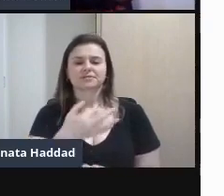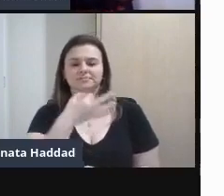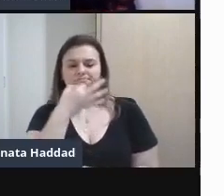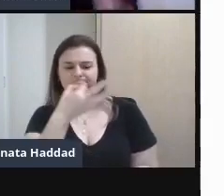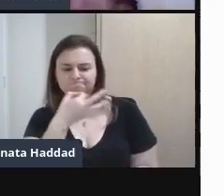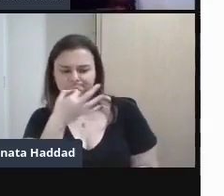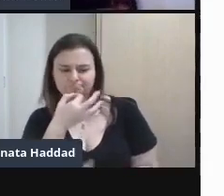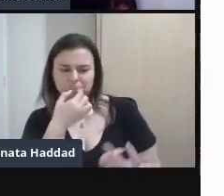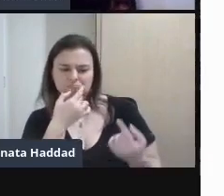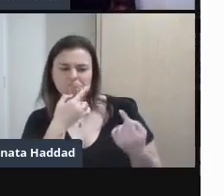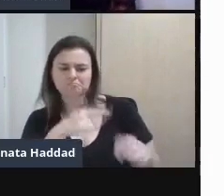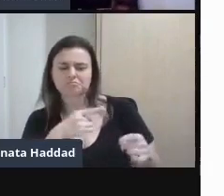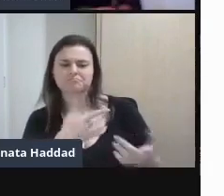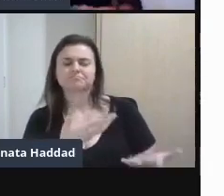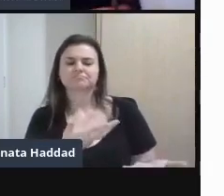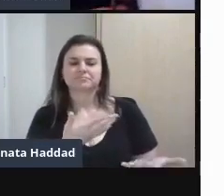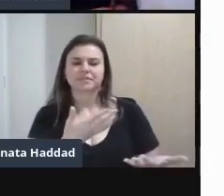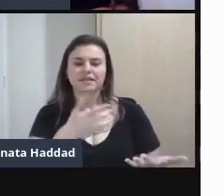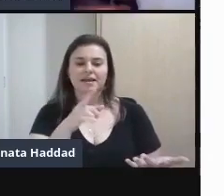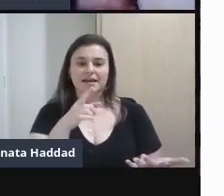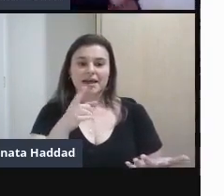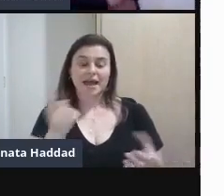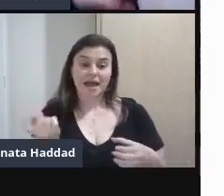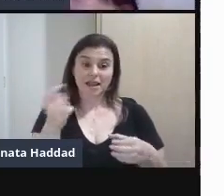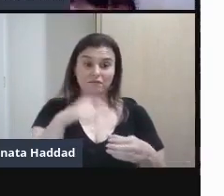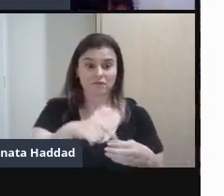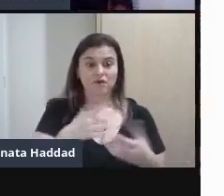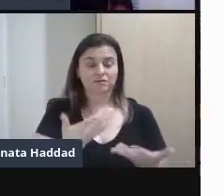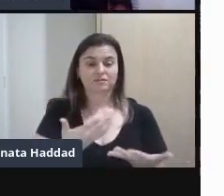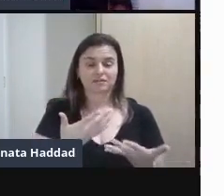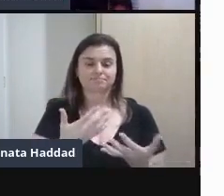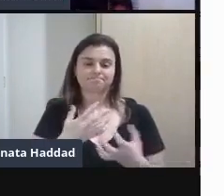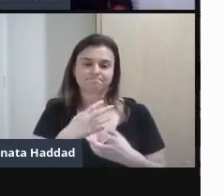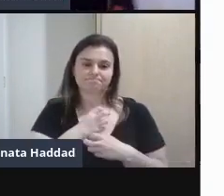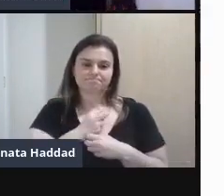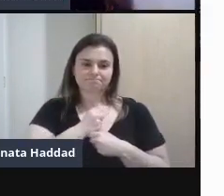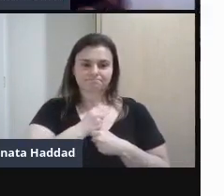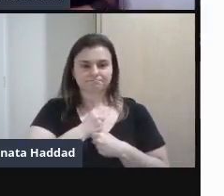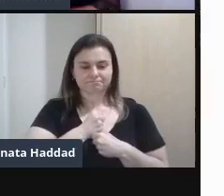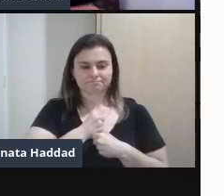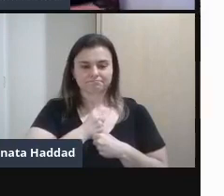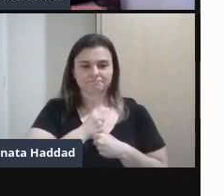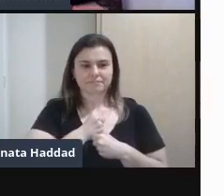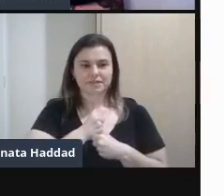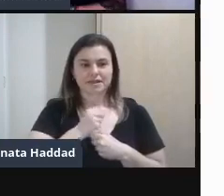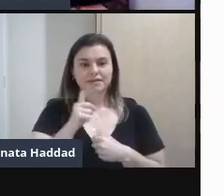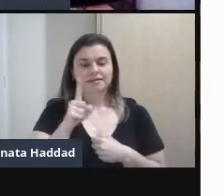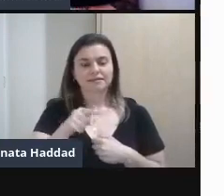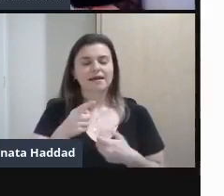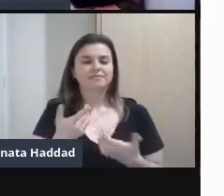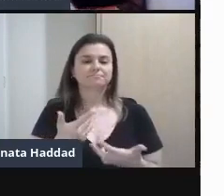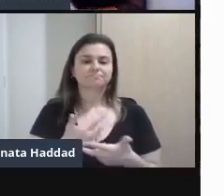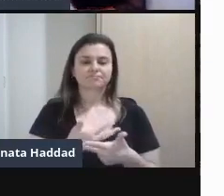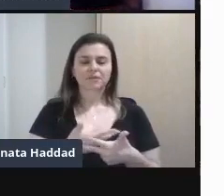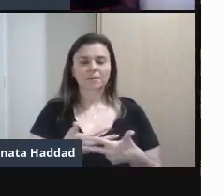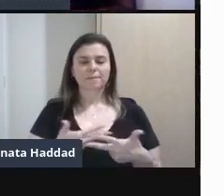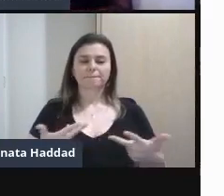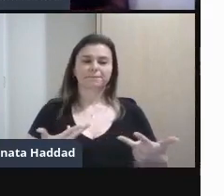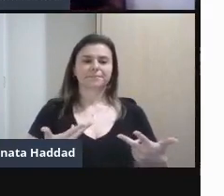Lobato Ela volta Realmente A ficar mais Introspectiva E é uma questão Né gente De